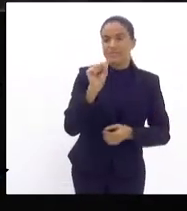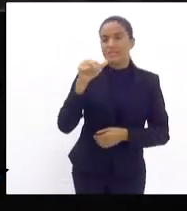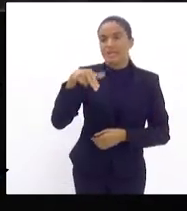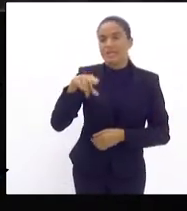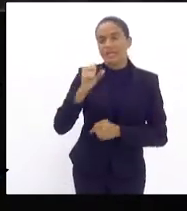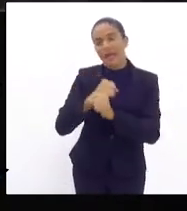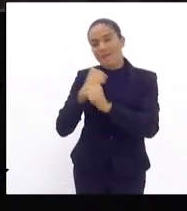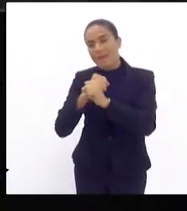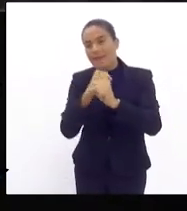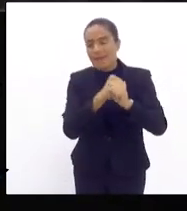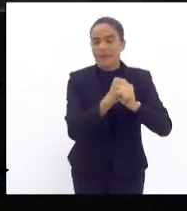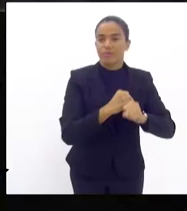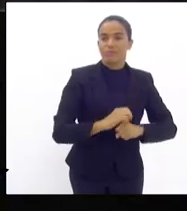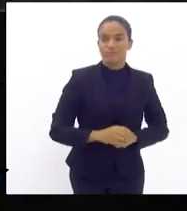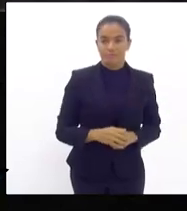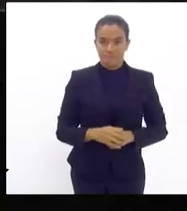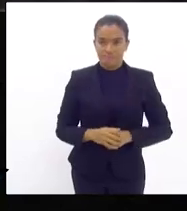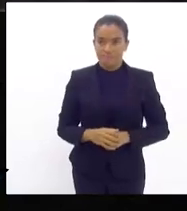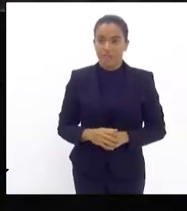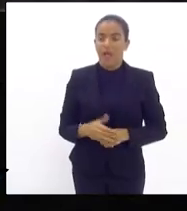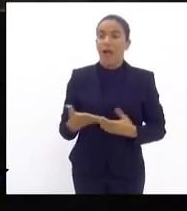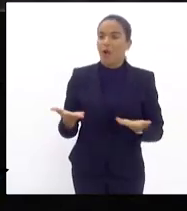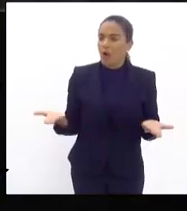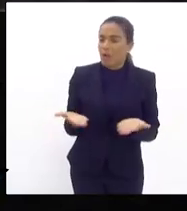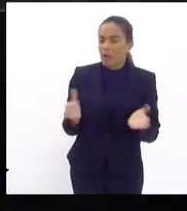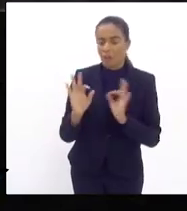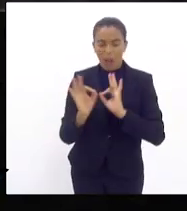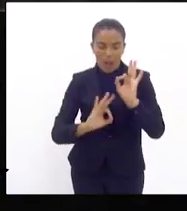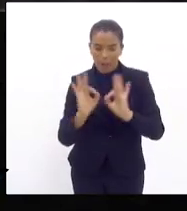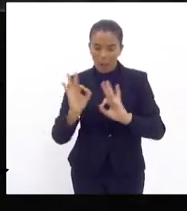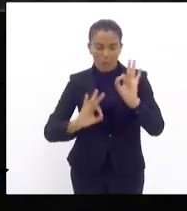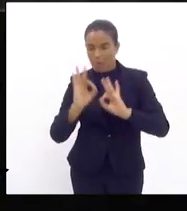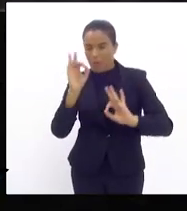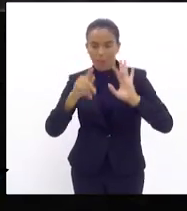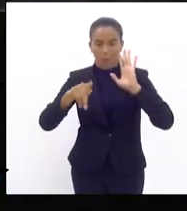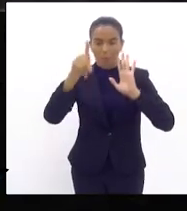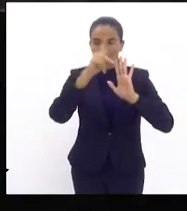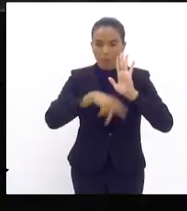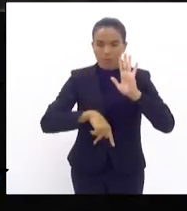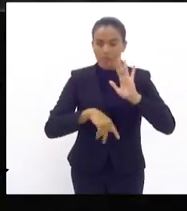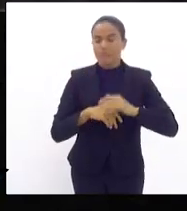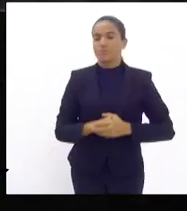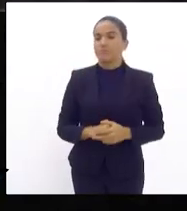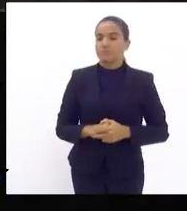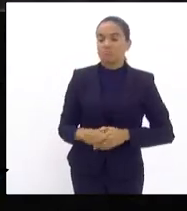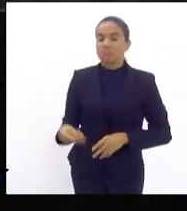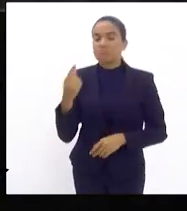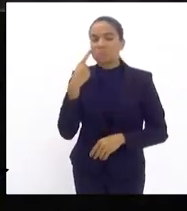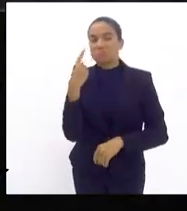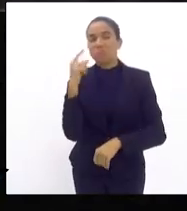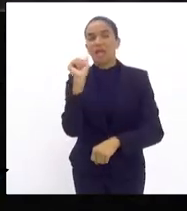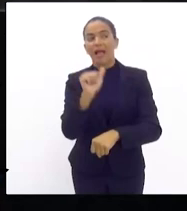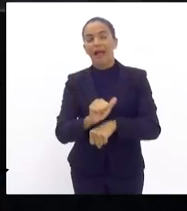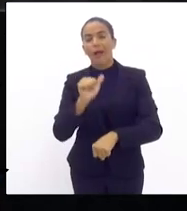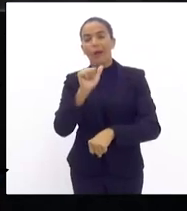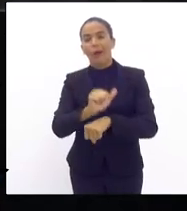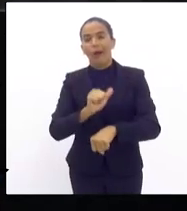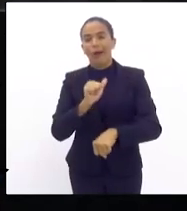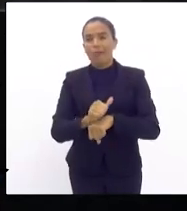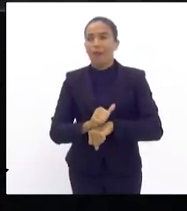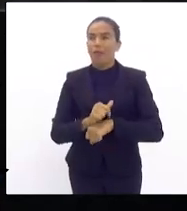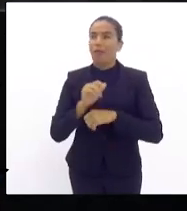todos os representantes quando vão para a reunião eles dizem estamos elaborando os projetos estamos aguardando a mesma